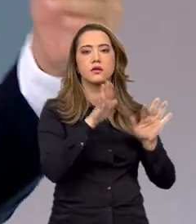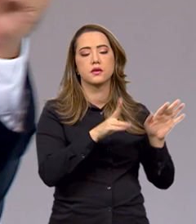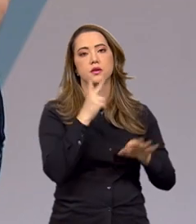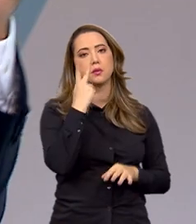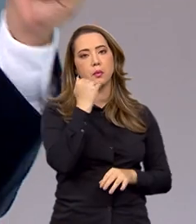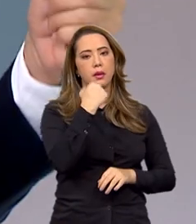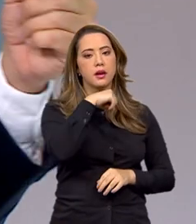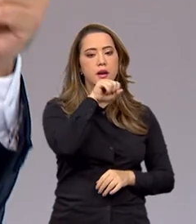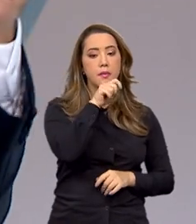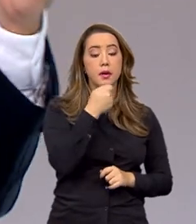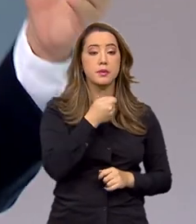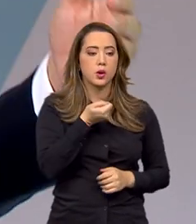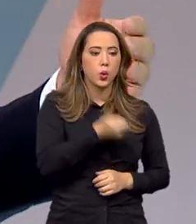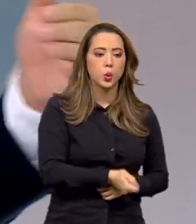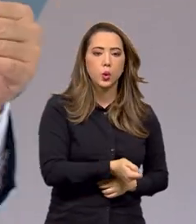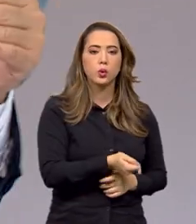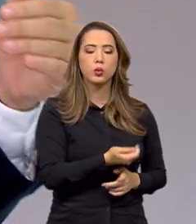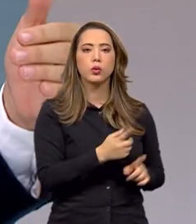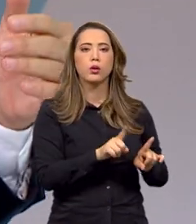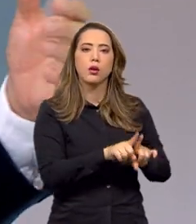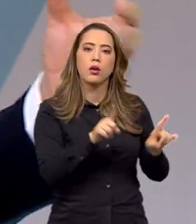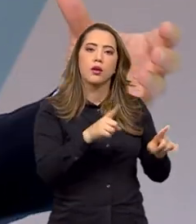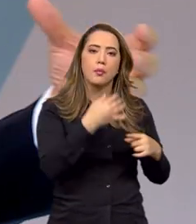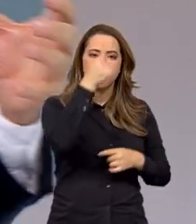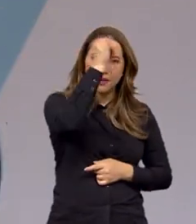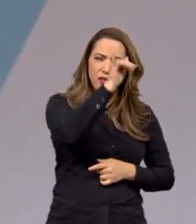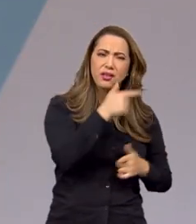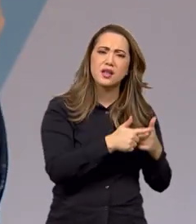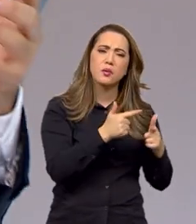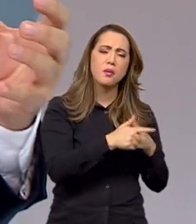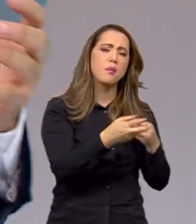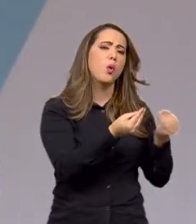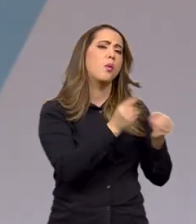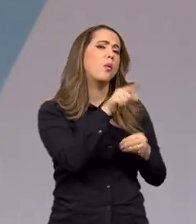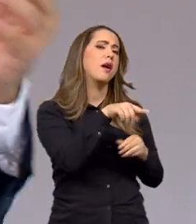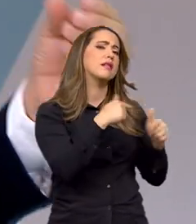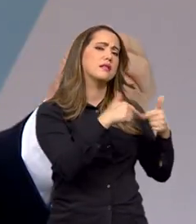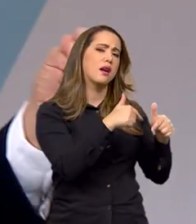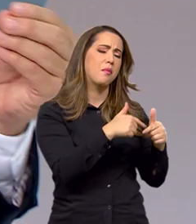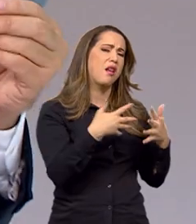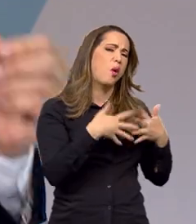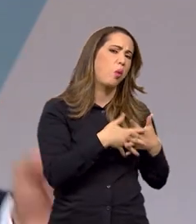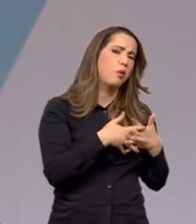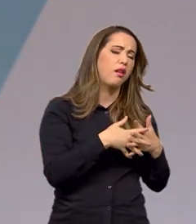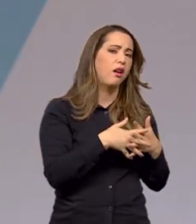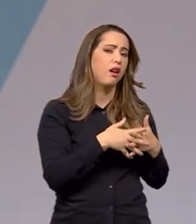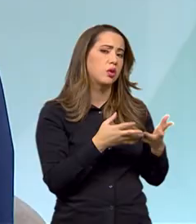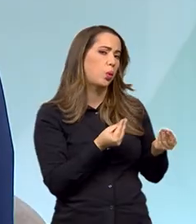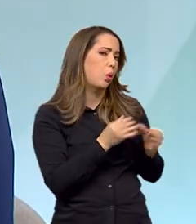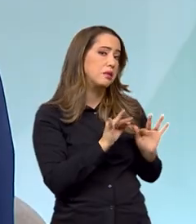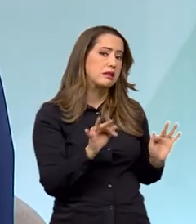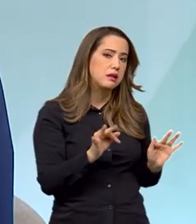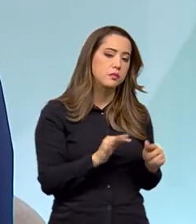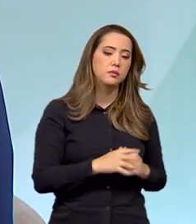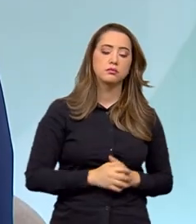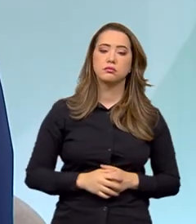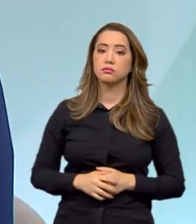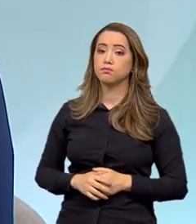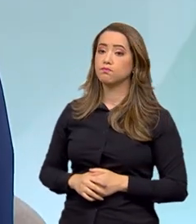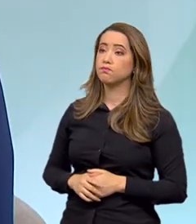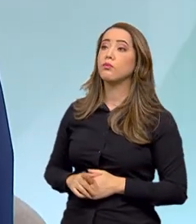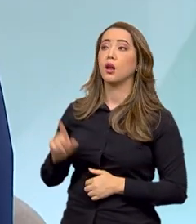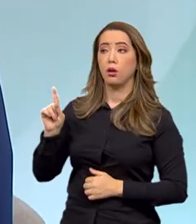ter uma postura mais rígida para evitar que isso ocorra. Como é que é esse trabalho? É complicado, é simples, secretário? É complicado,